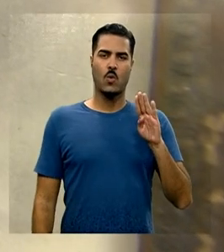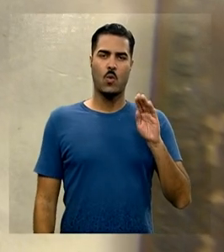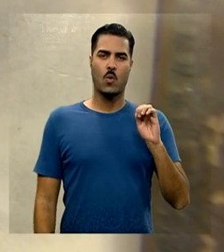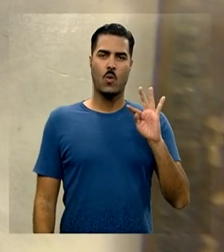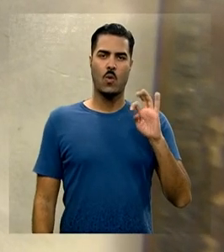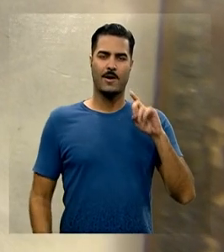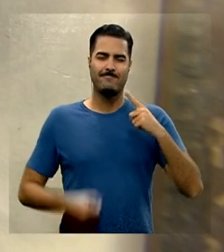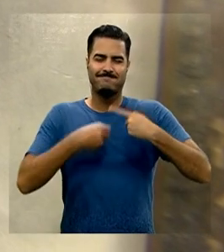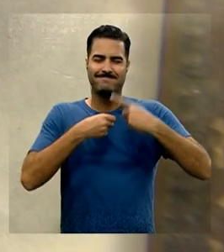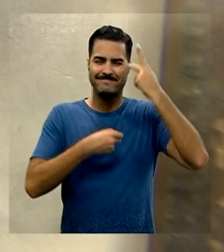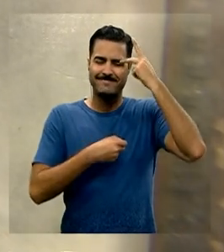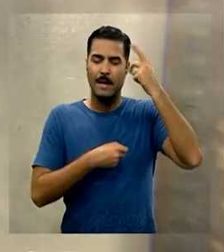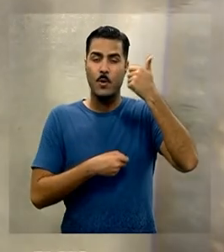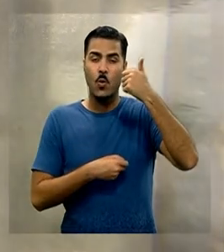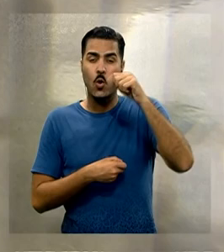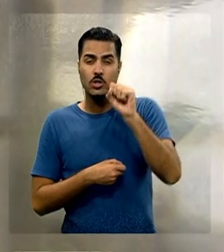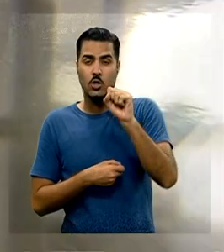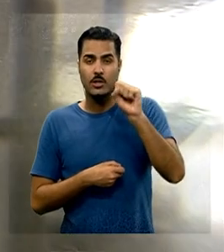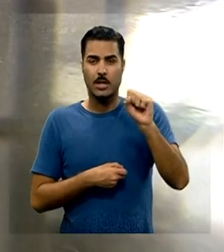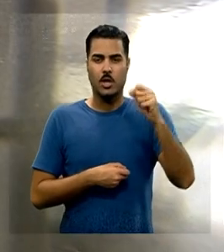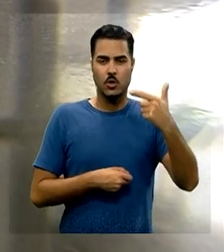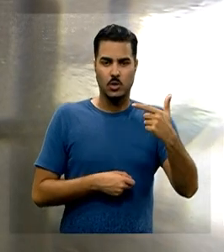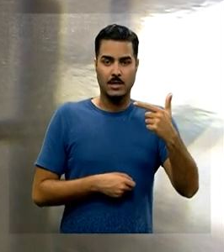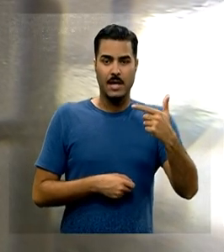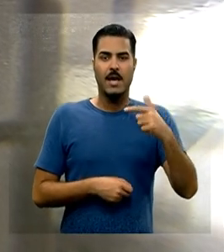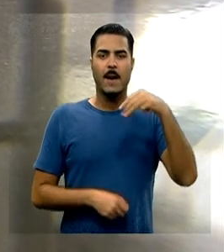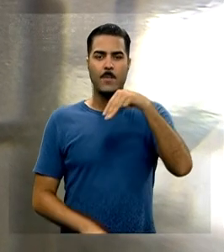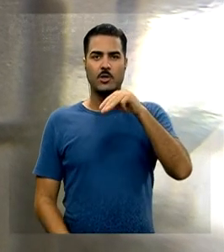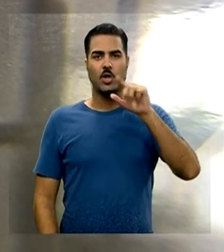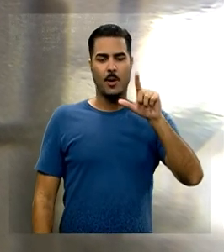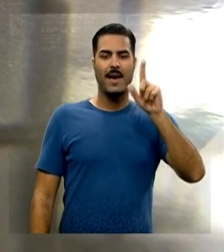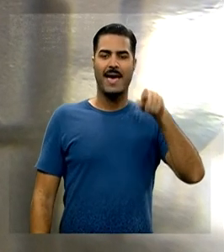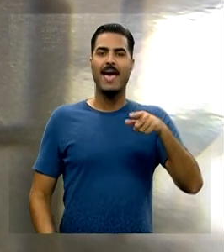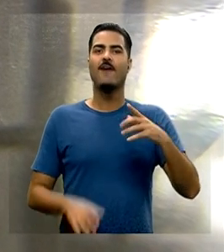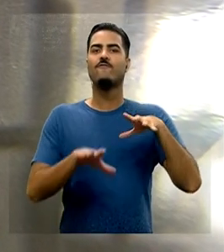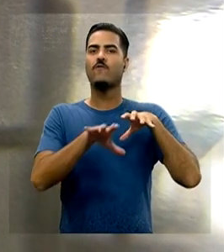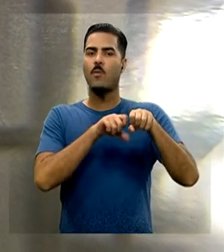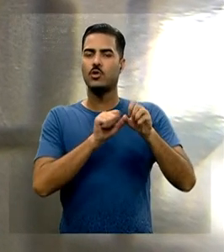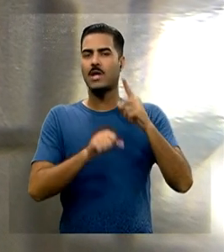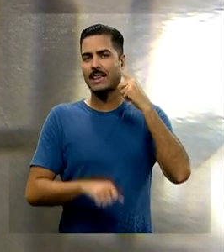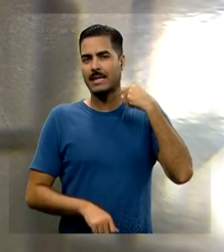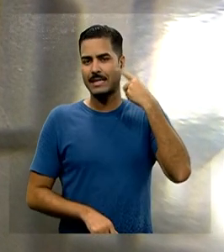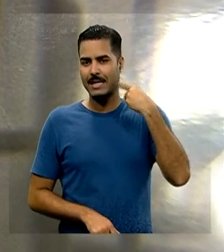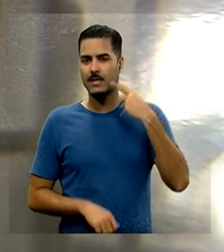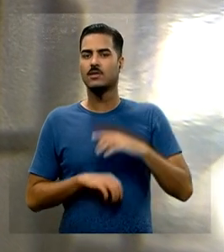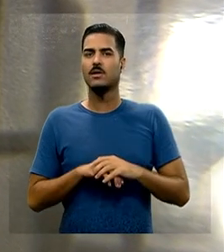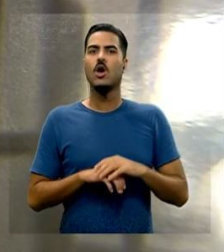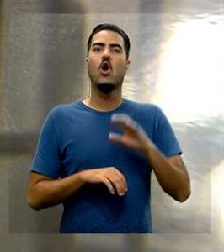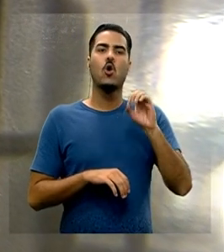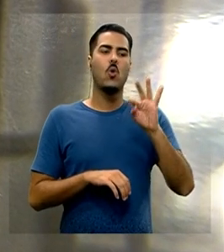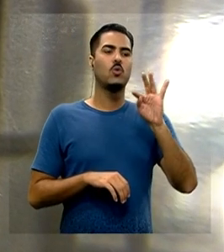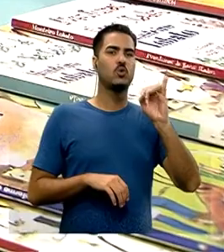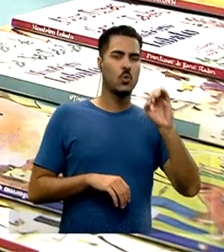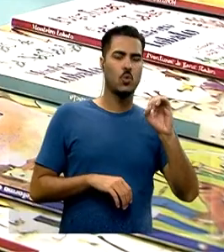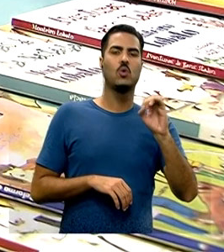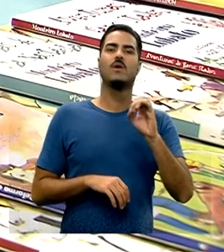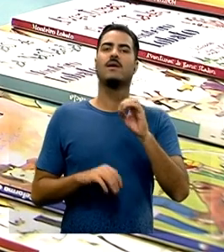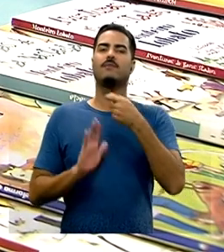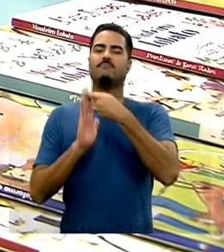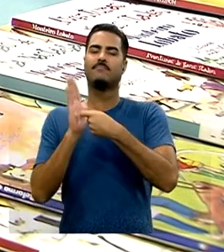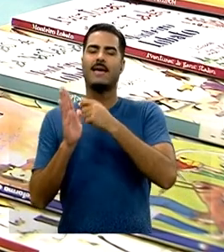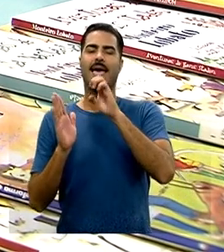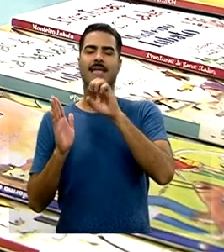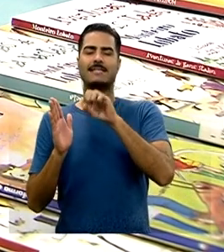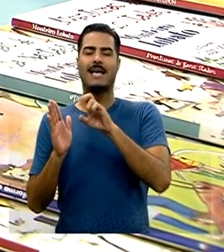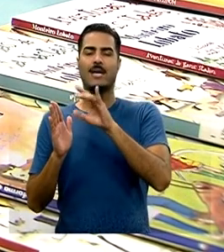Paulo, em 1882, Monteiro Lobato se formou em Direito. Foi contista, ensaísta e tradutor. Fundou a